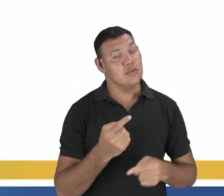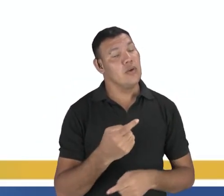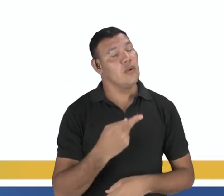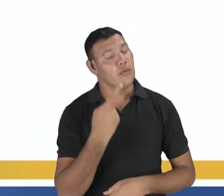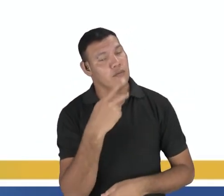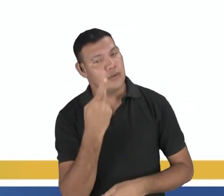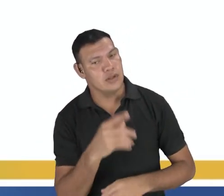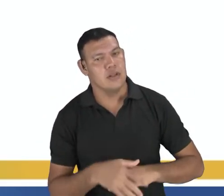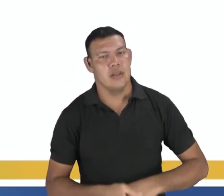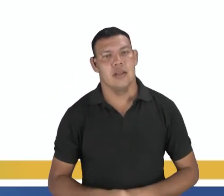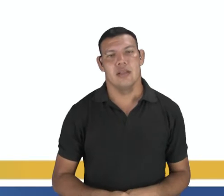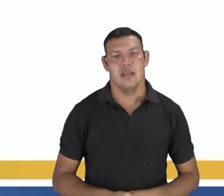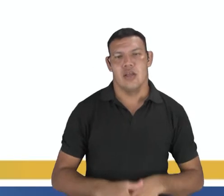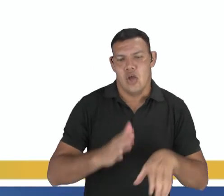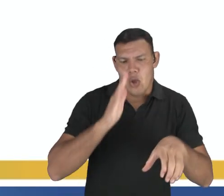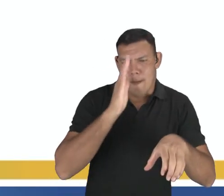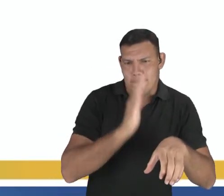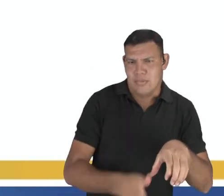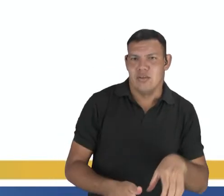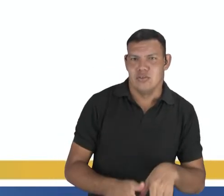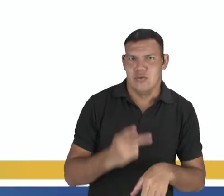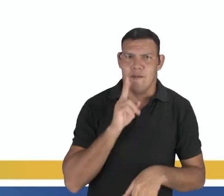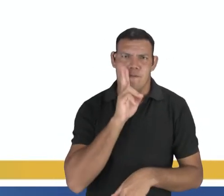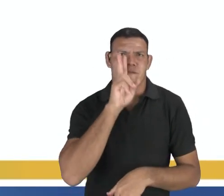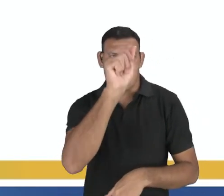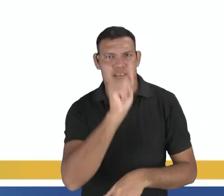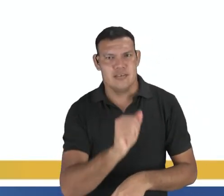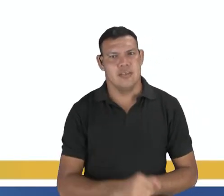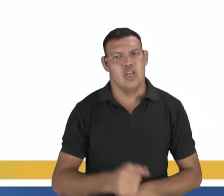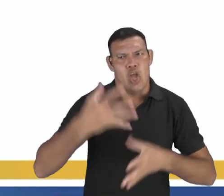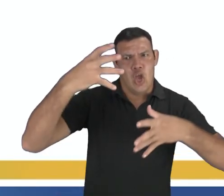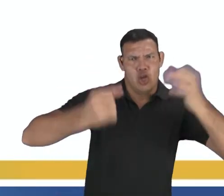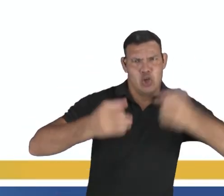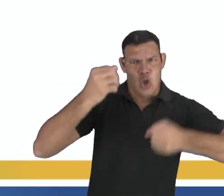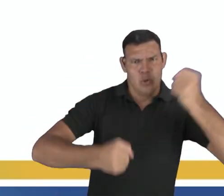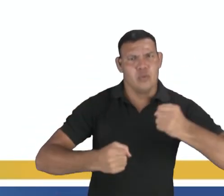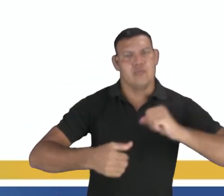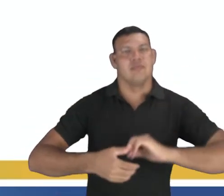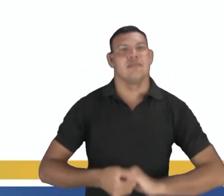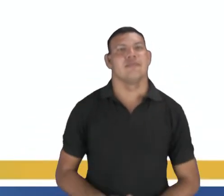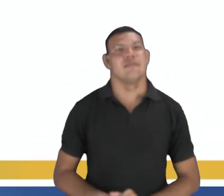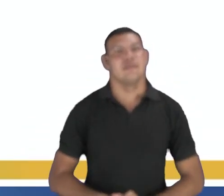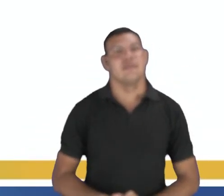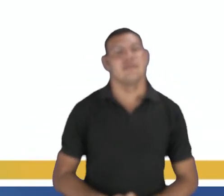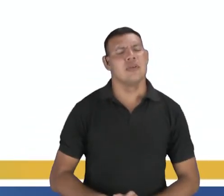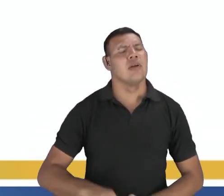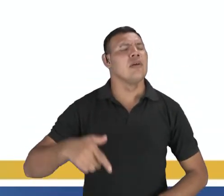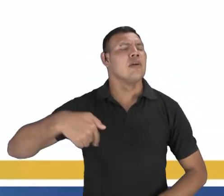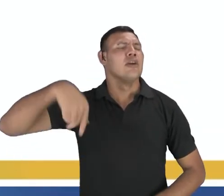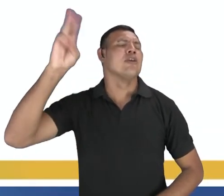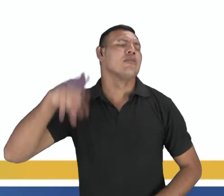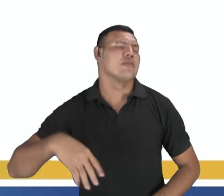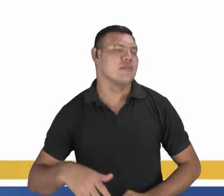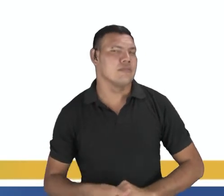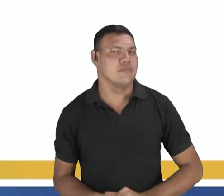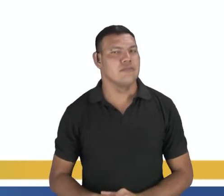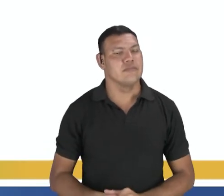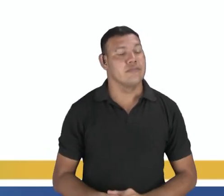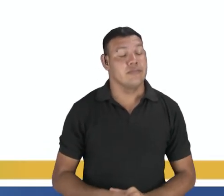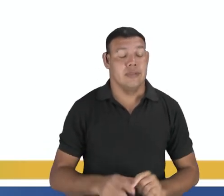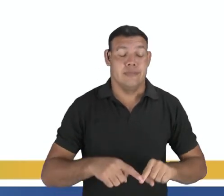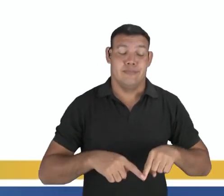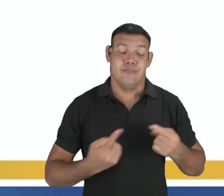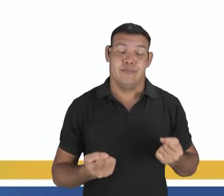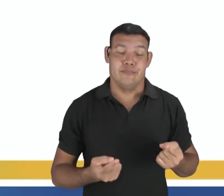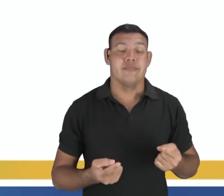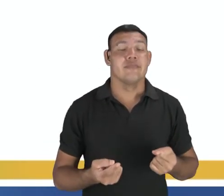leite. Tomate, leite, tomate, leite. Quem são eles? Não sei, mas